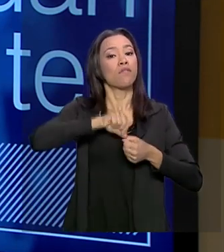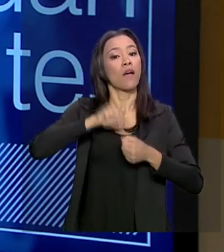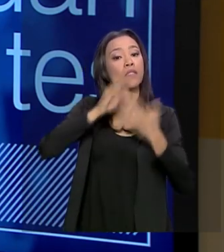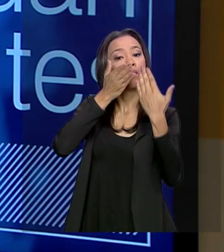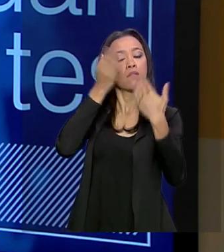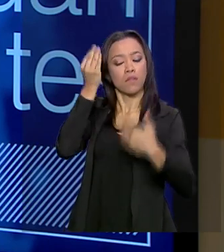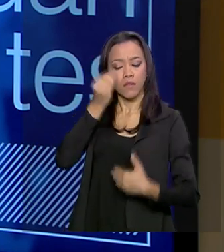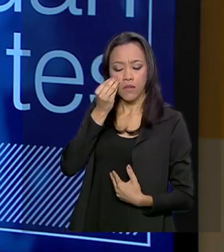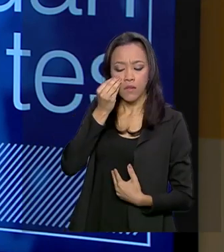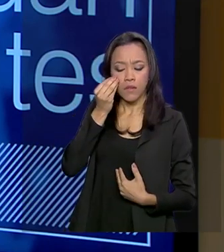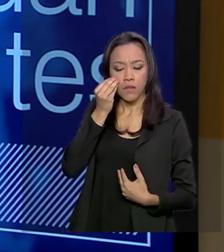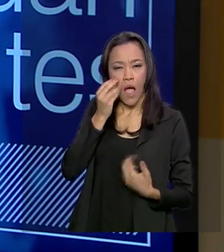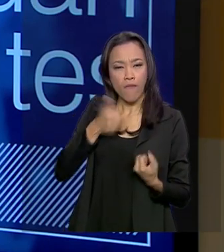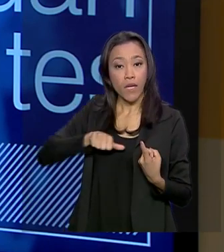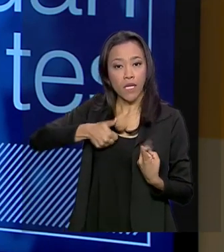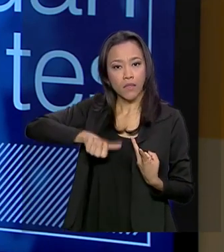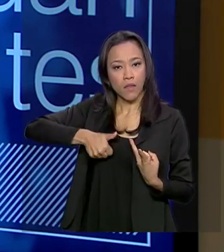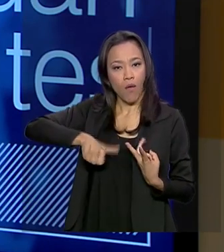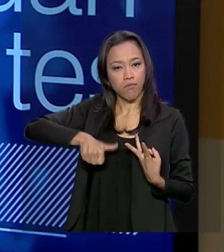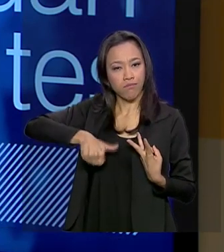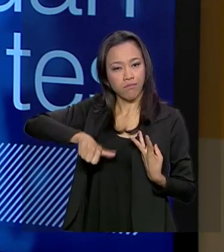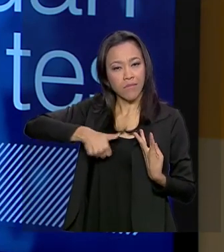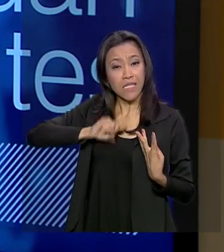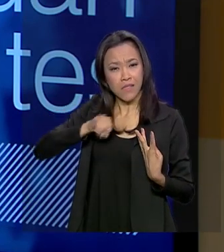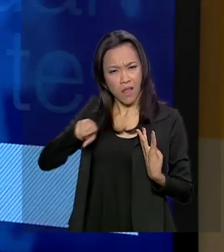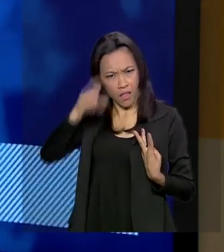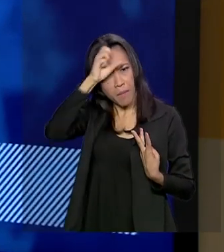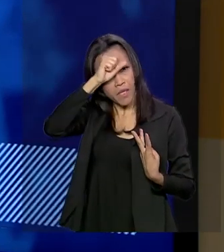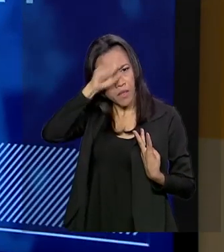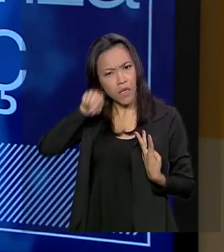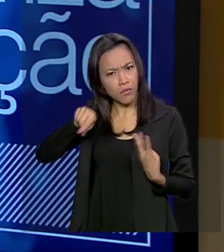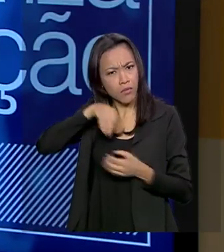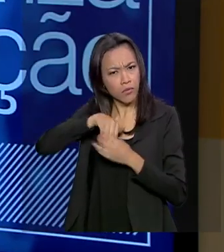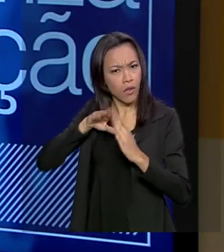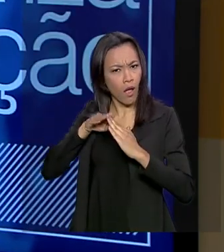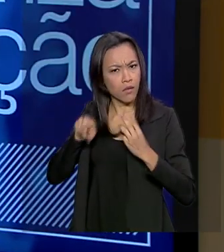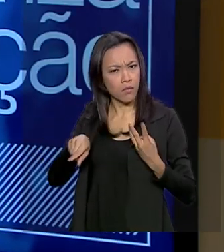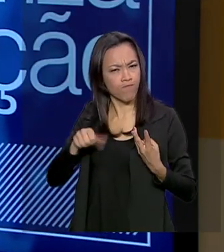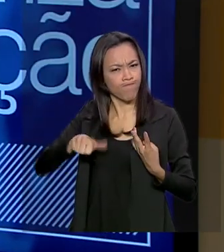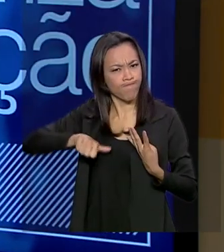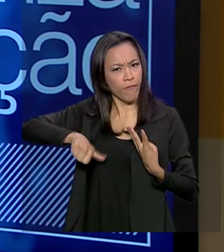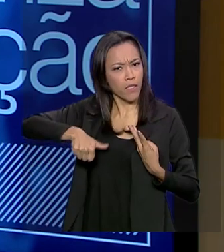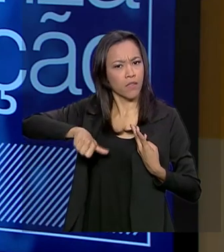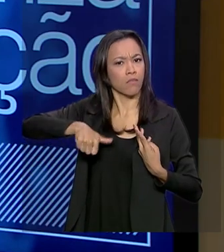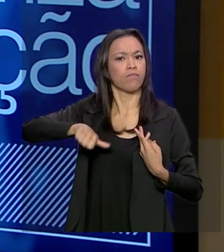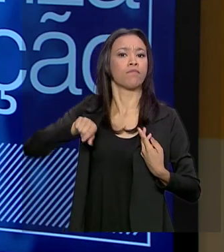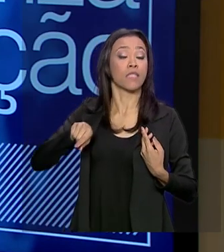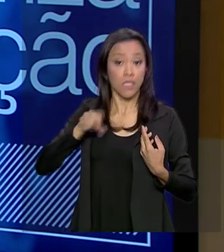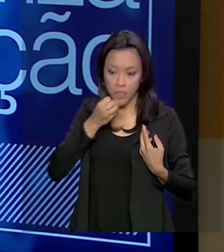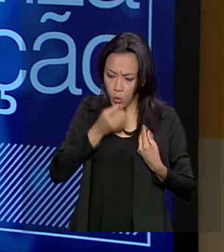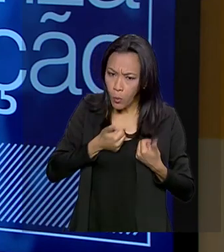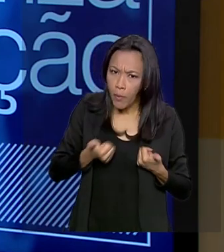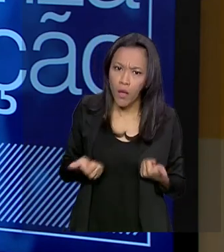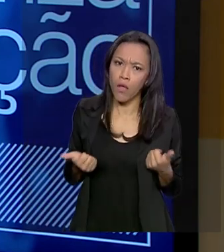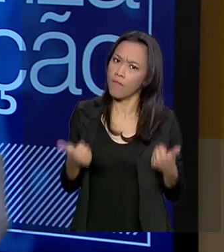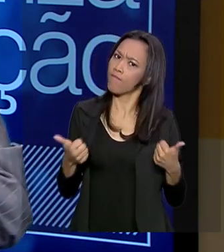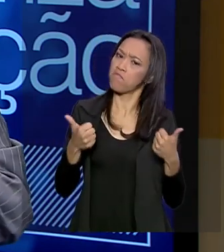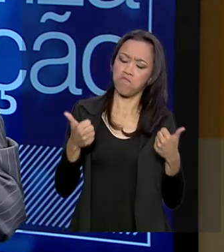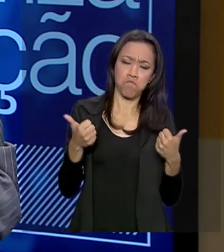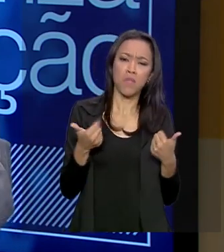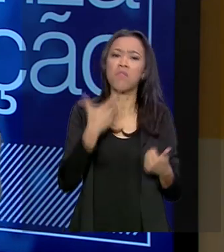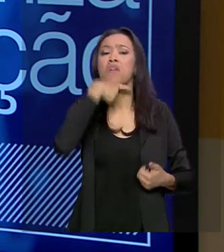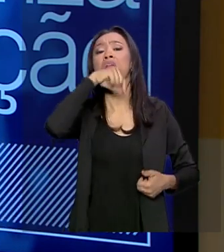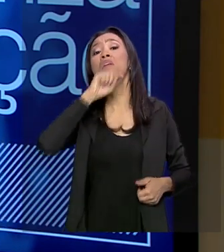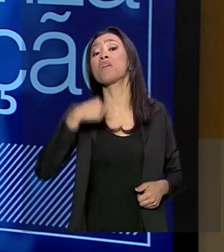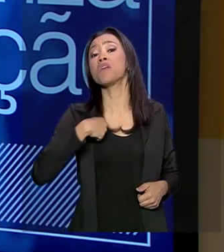para ver se, academicamente, a criança está aprendendo, está performando bem. Se tudo isso está sendo bem feito, quem